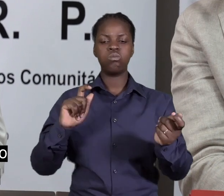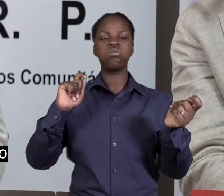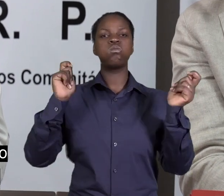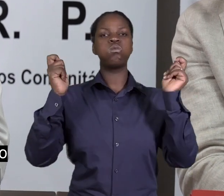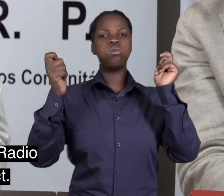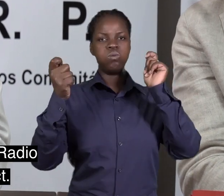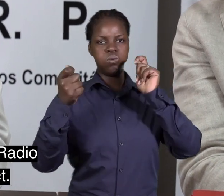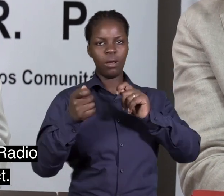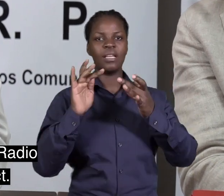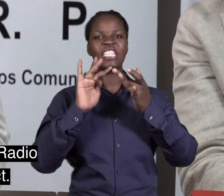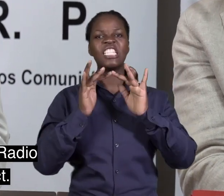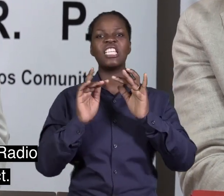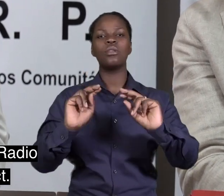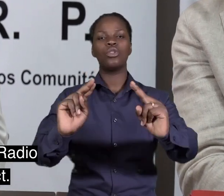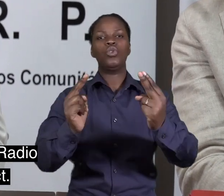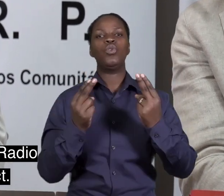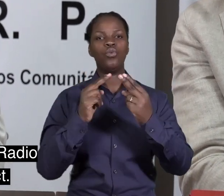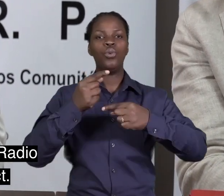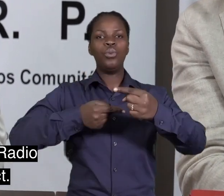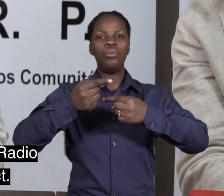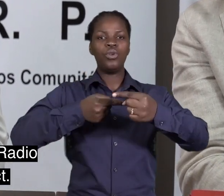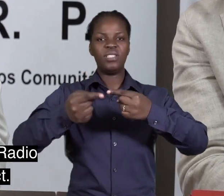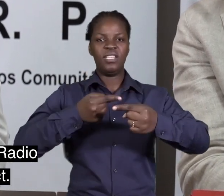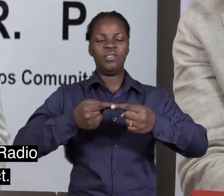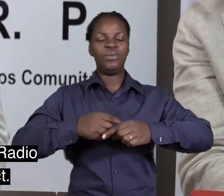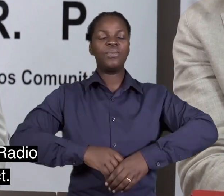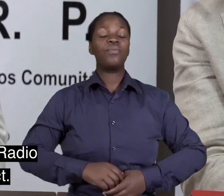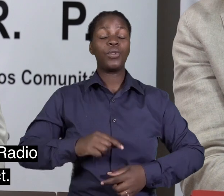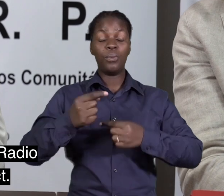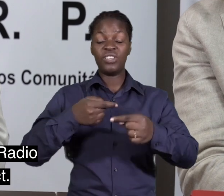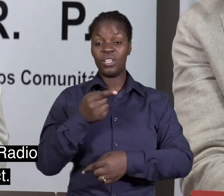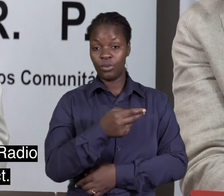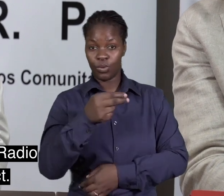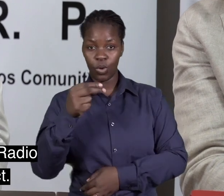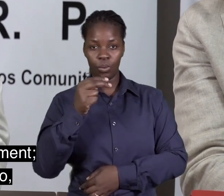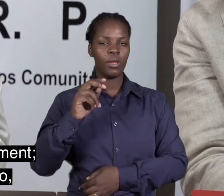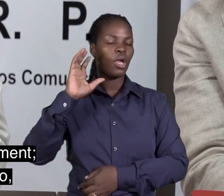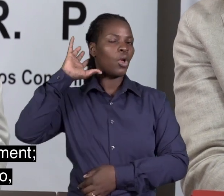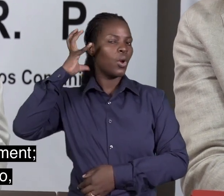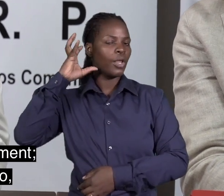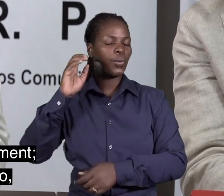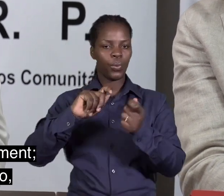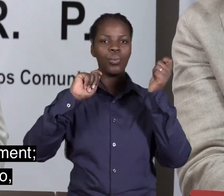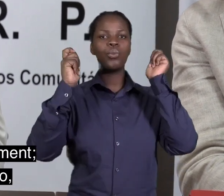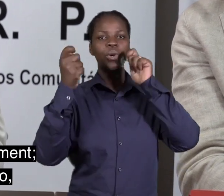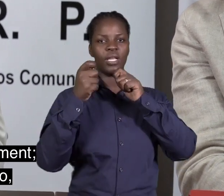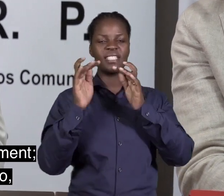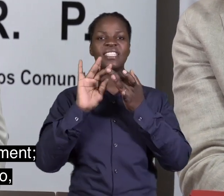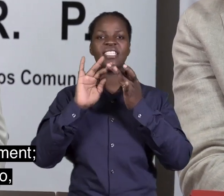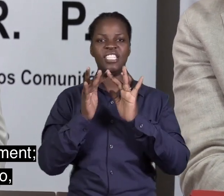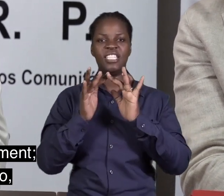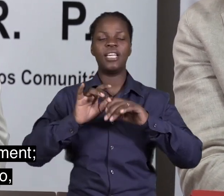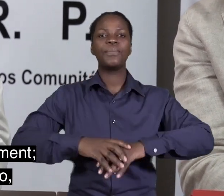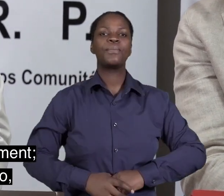digitalização. Por isso chamamos de que é o projeto das rádios comunitárias, transformação digital. Temos em conta o